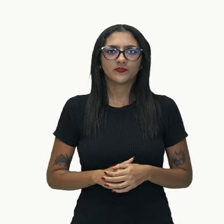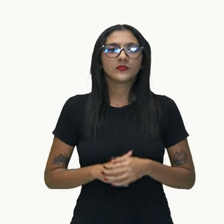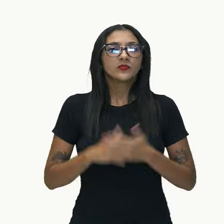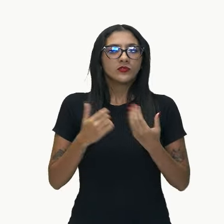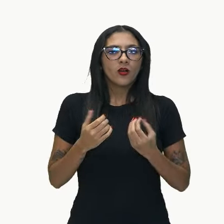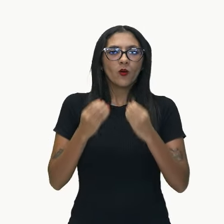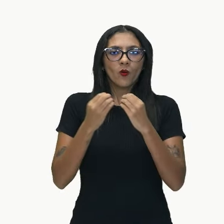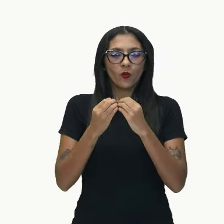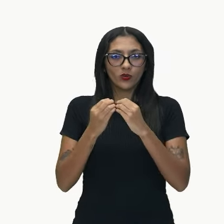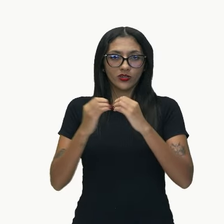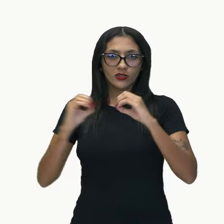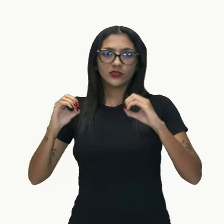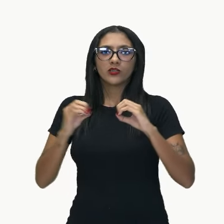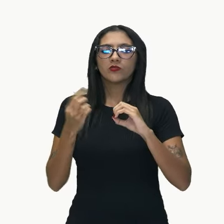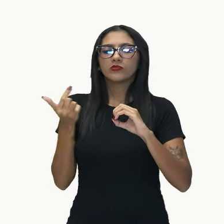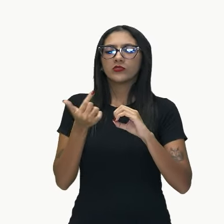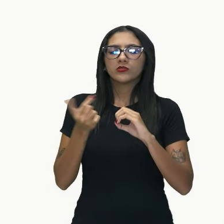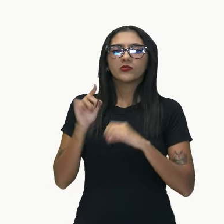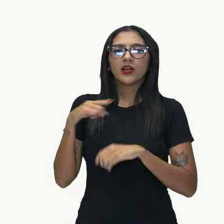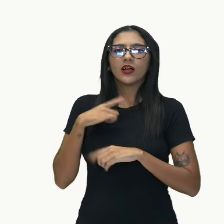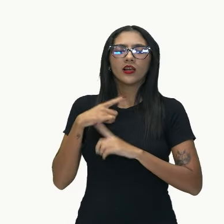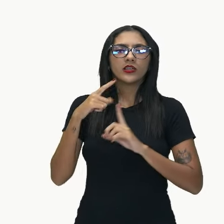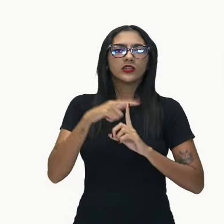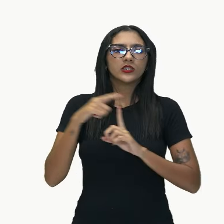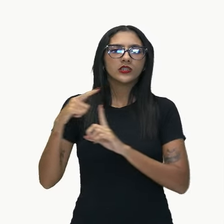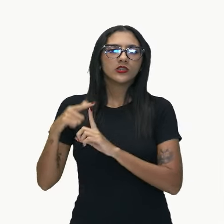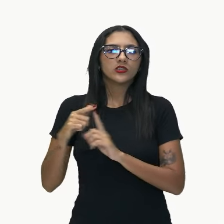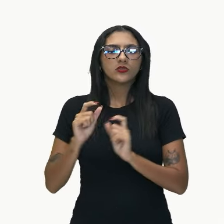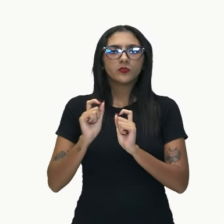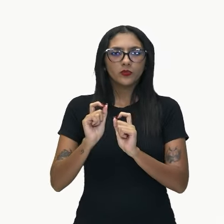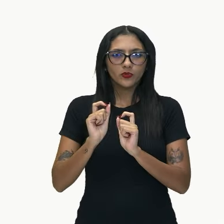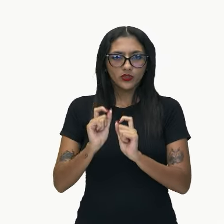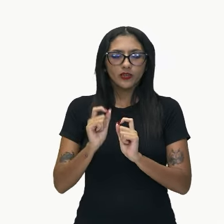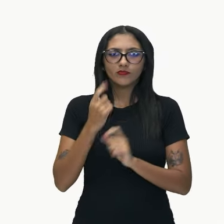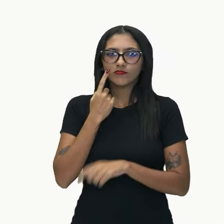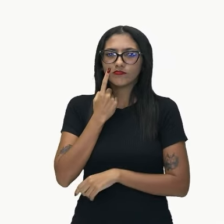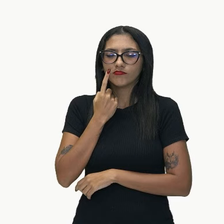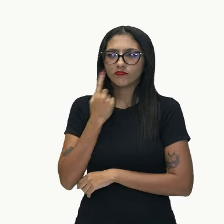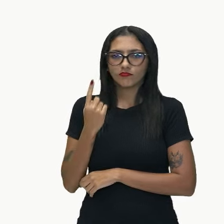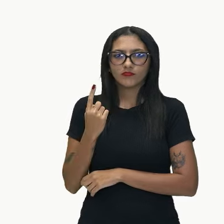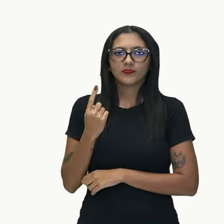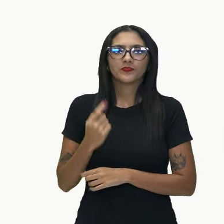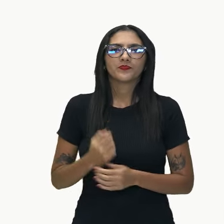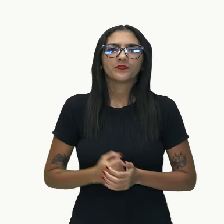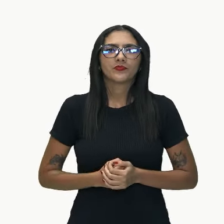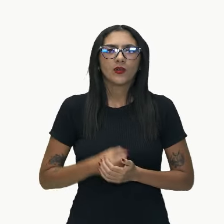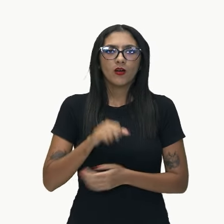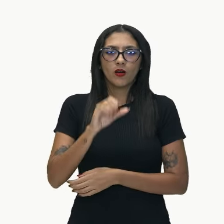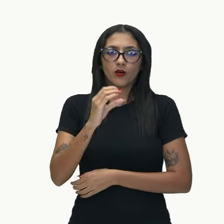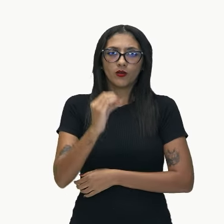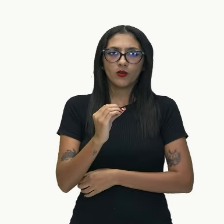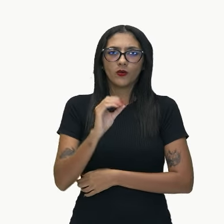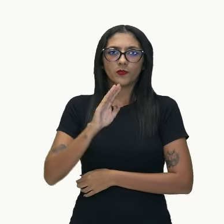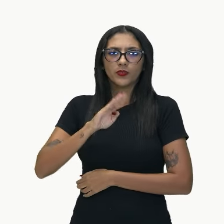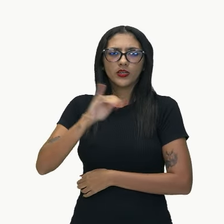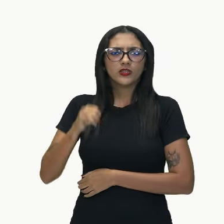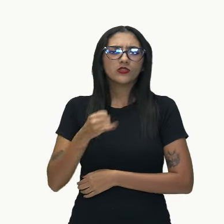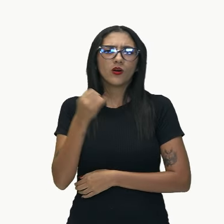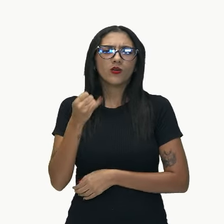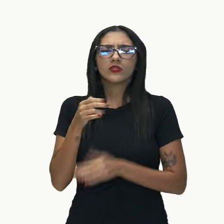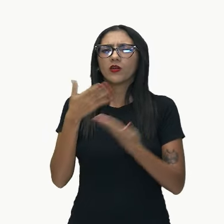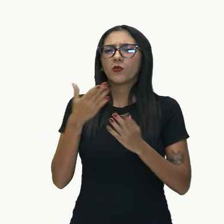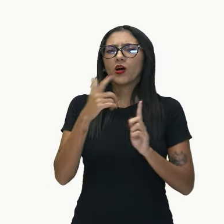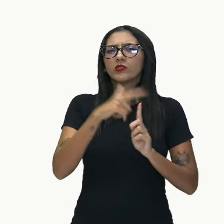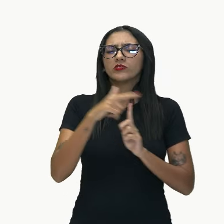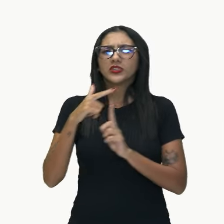subordinada, ela é subordinada substantiva, objetiva, direta ou indireta,